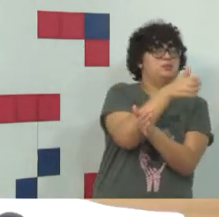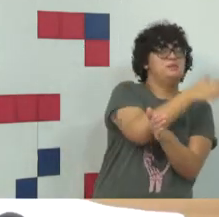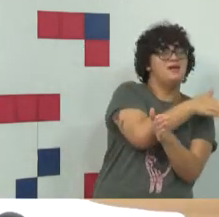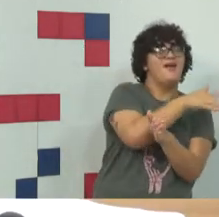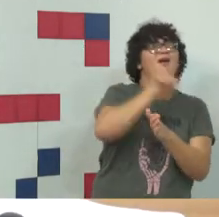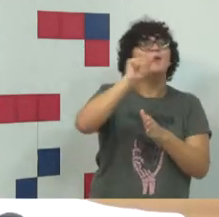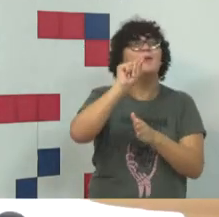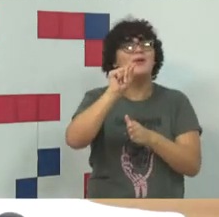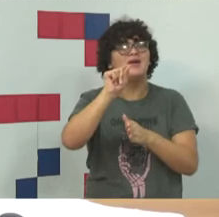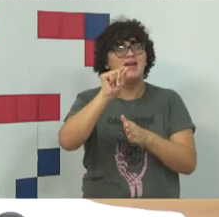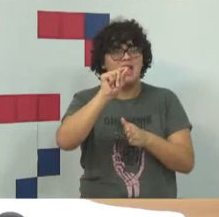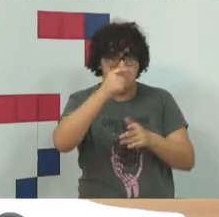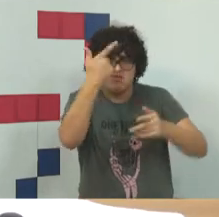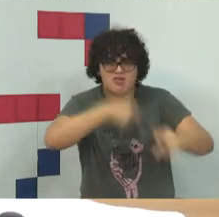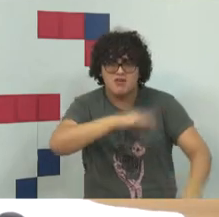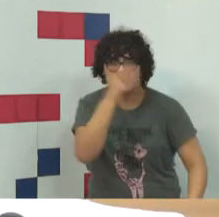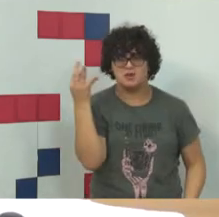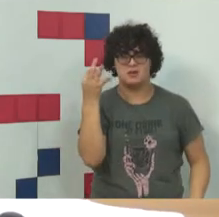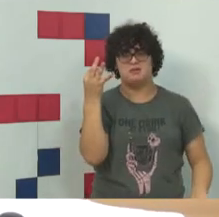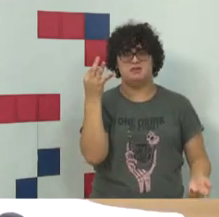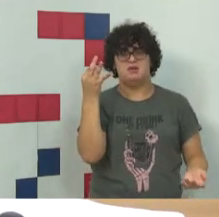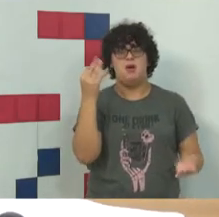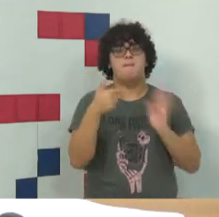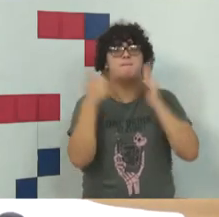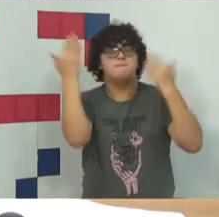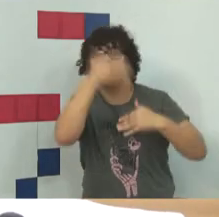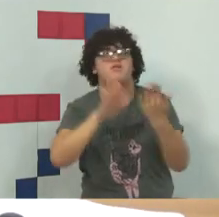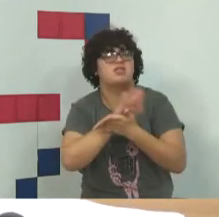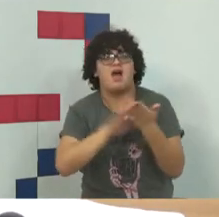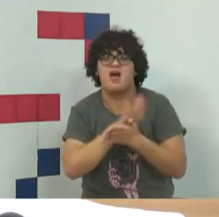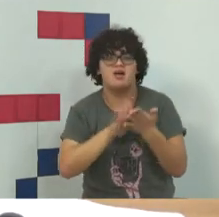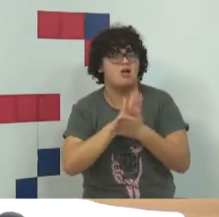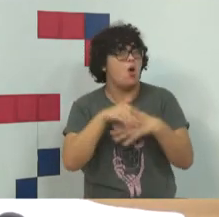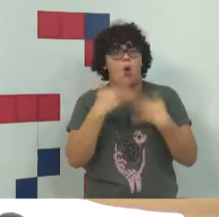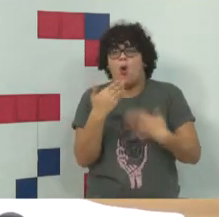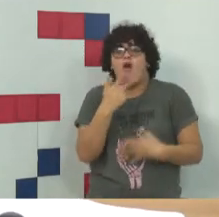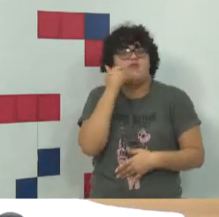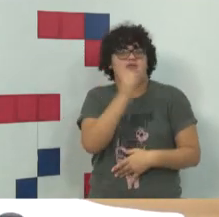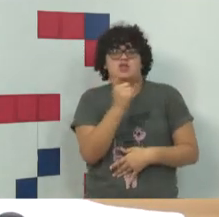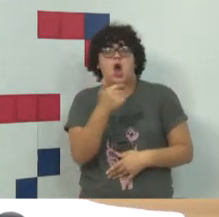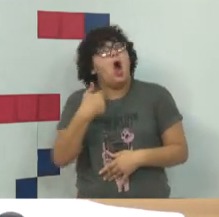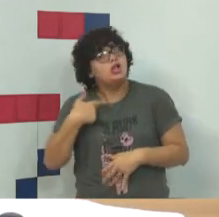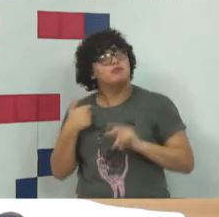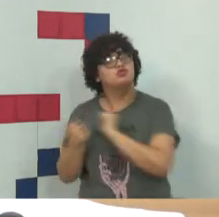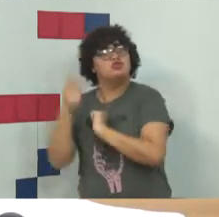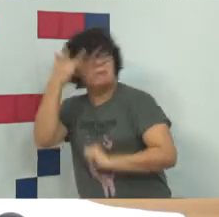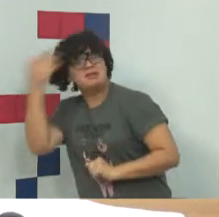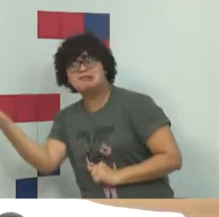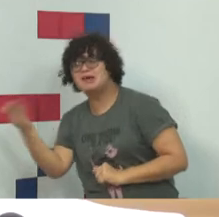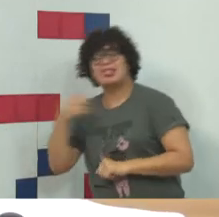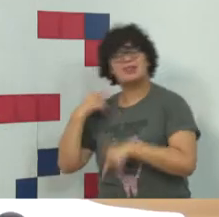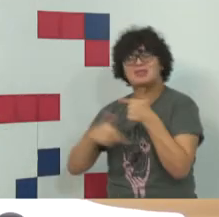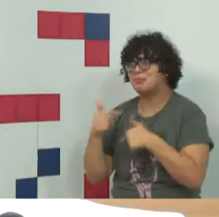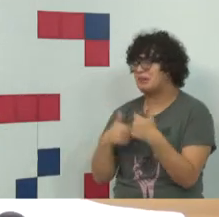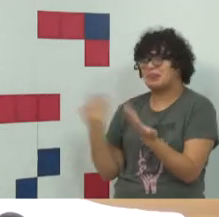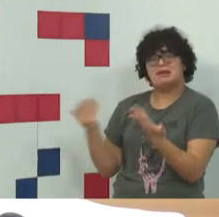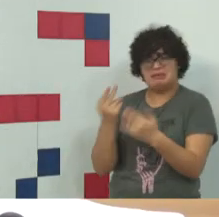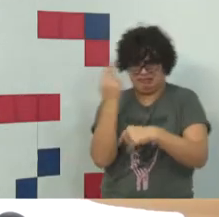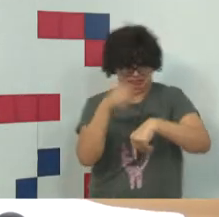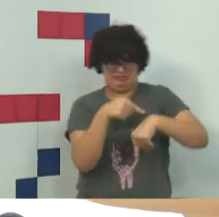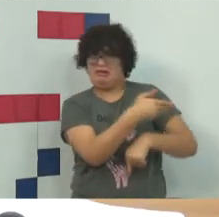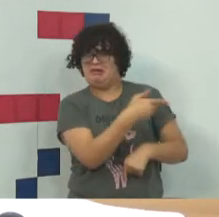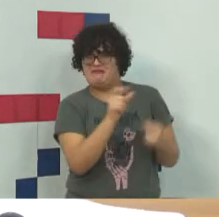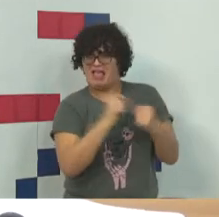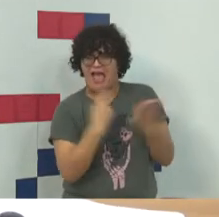O réu não tem que provar nada, a não ser que ele alegue um álibi, uma excludente de licitude. Quem tem que provar é o Estado, o ônus da